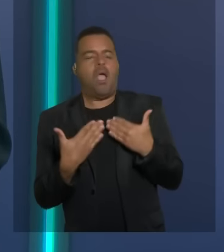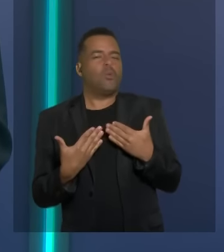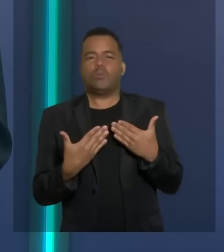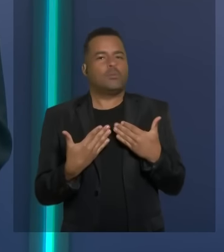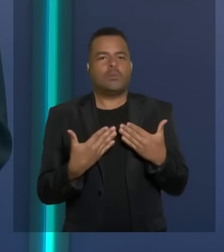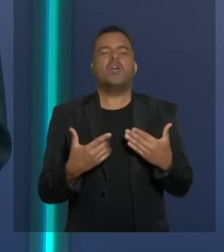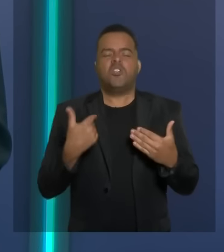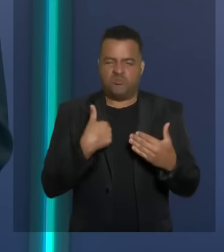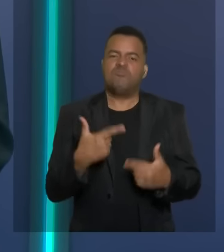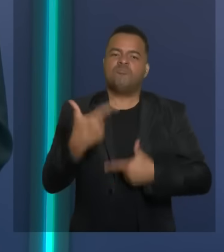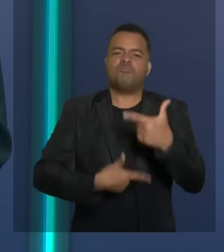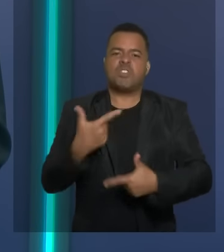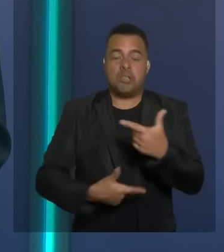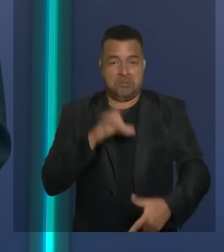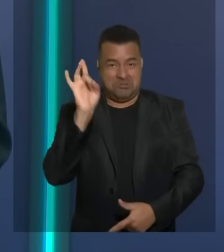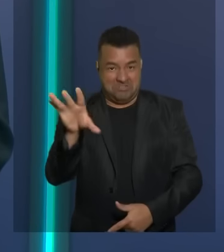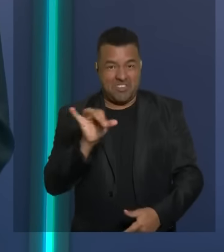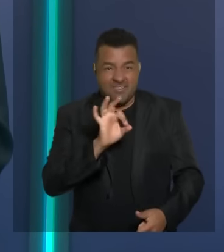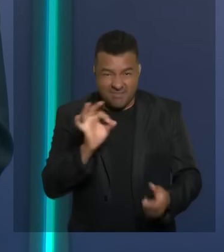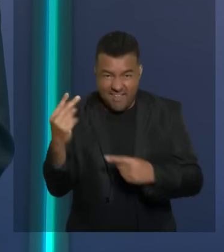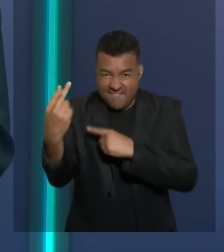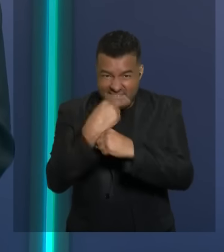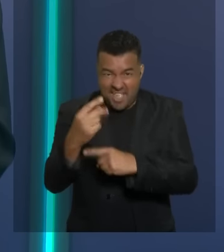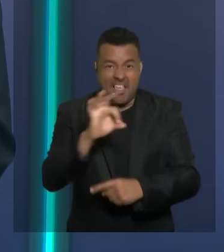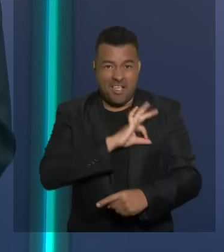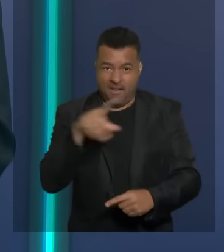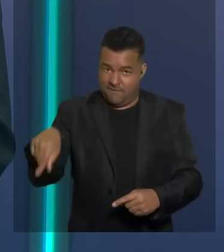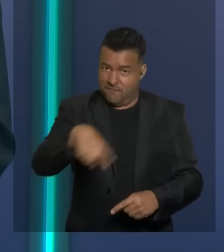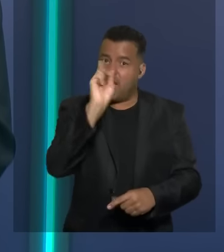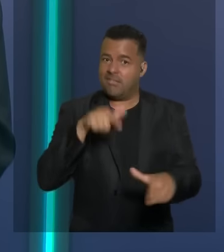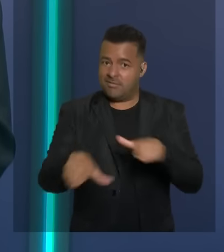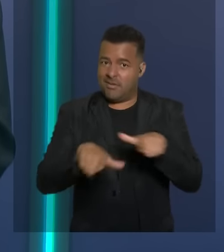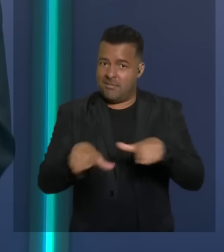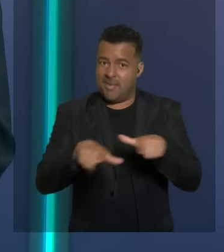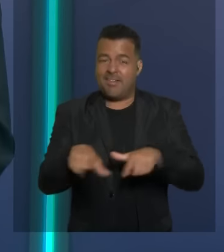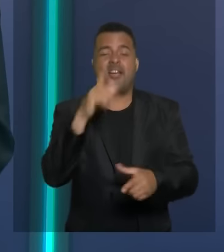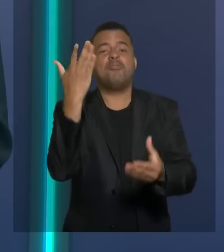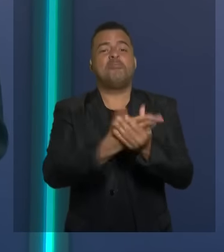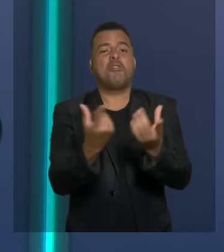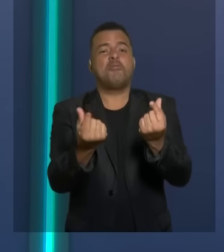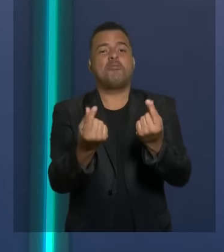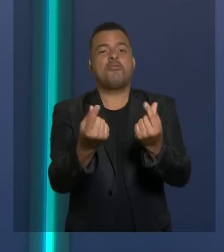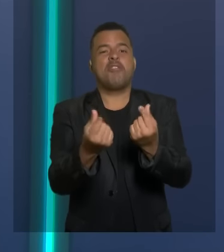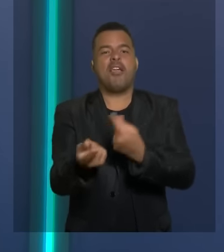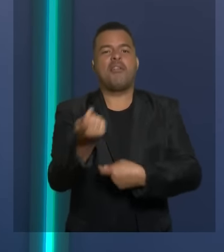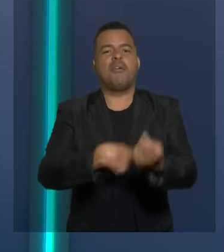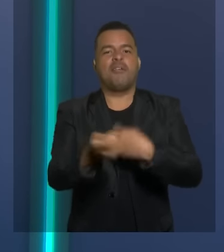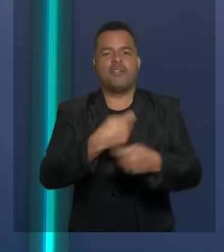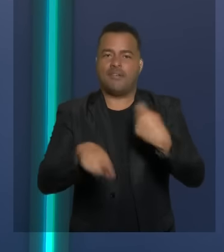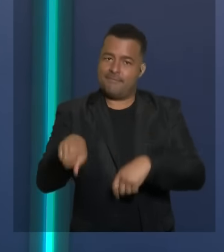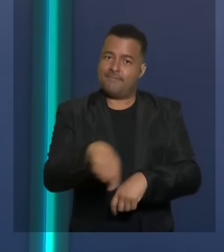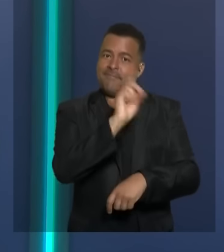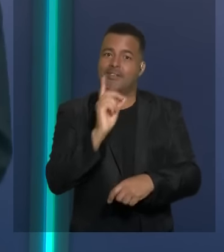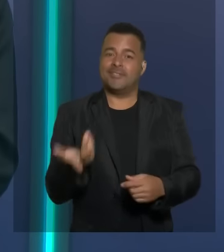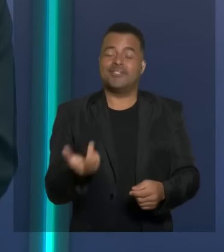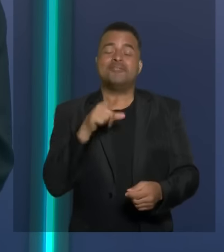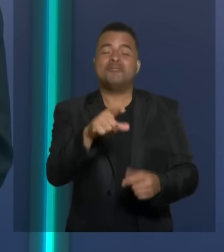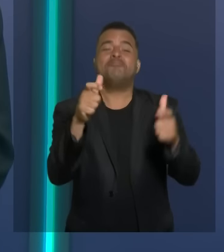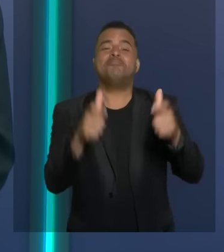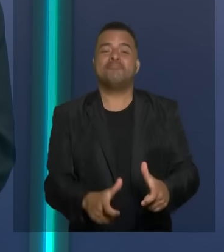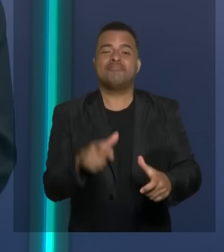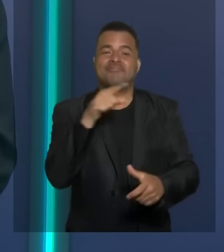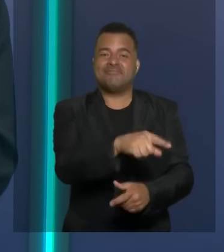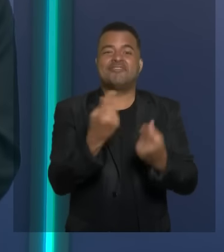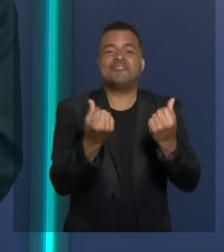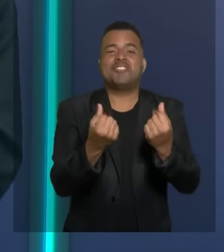você se quiser ser fiscal vai trabalhar no tribunal de contas porque é o local que audita o